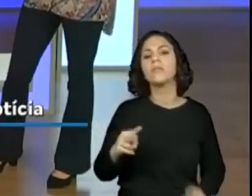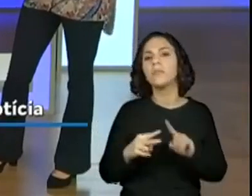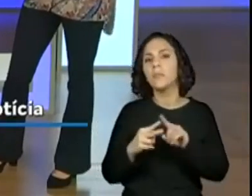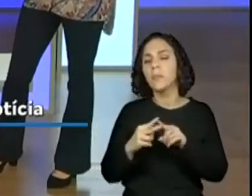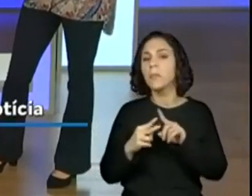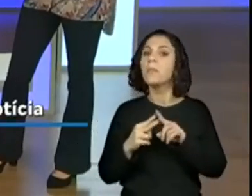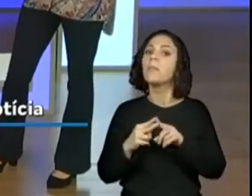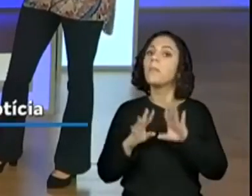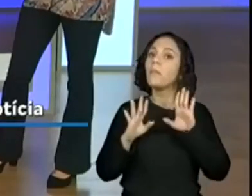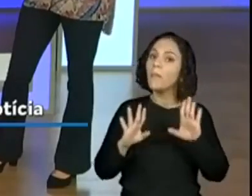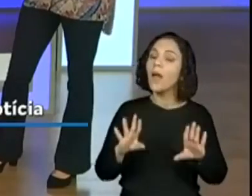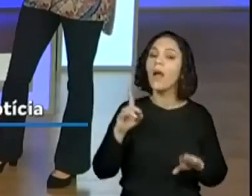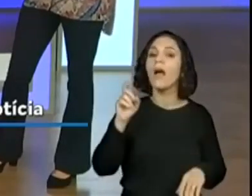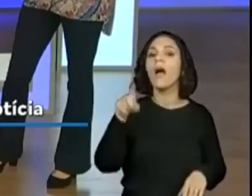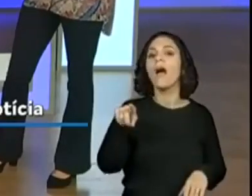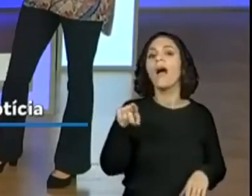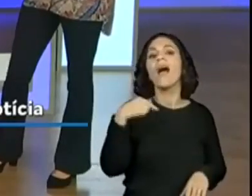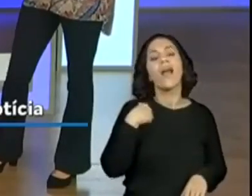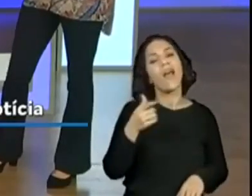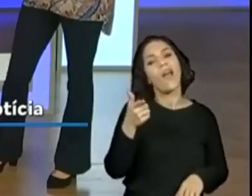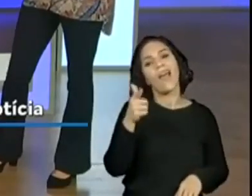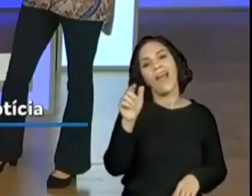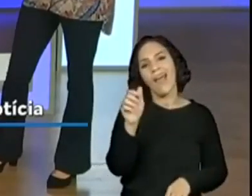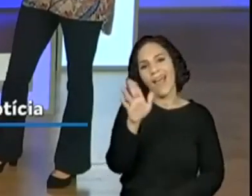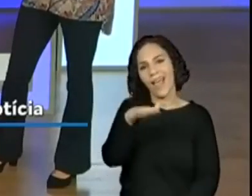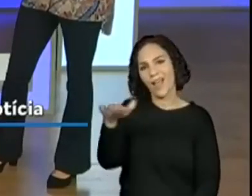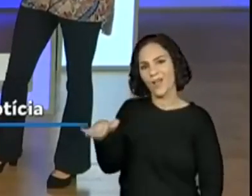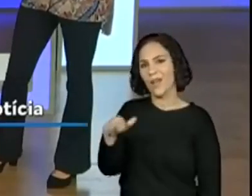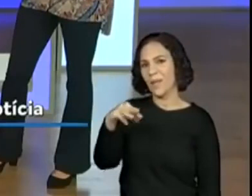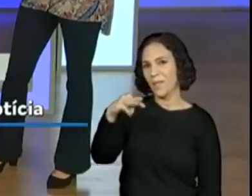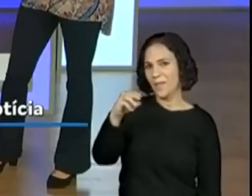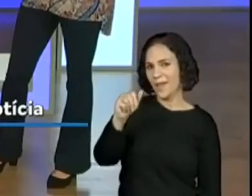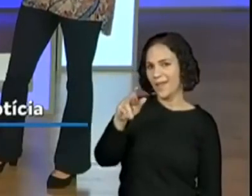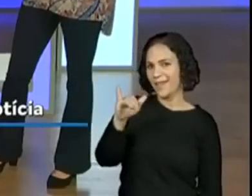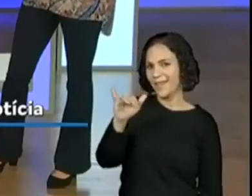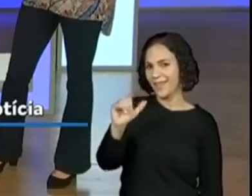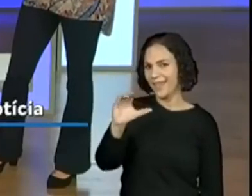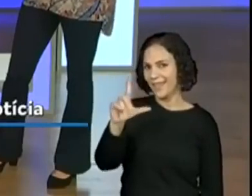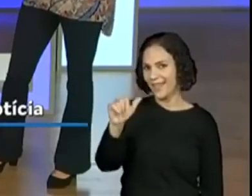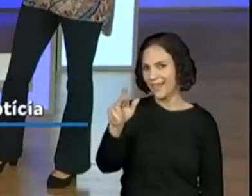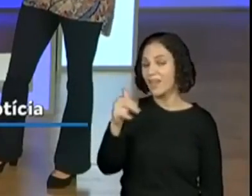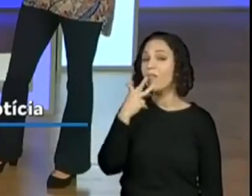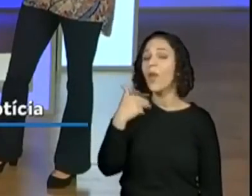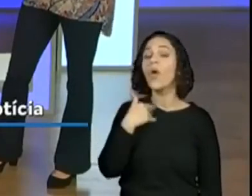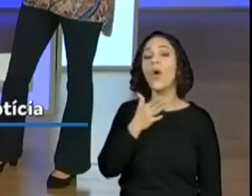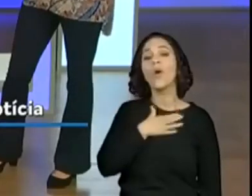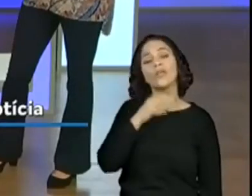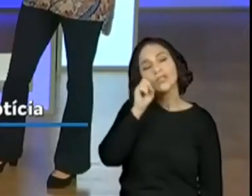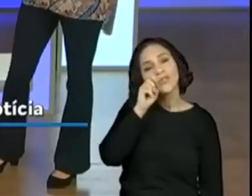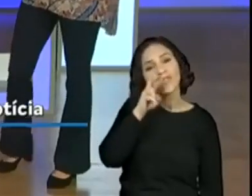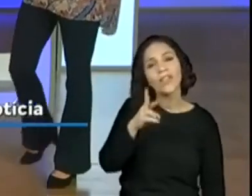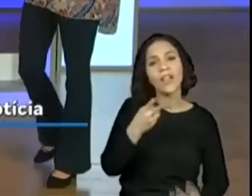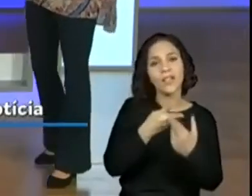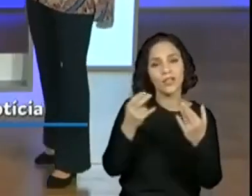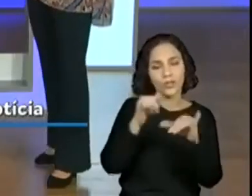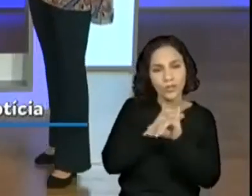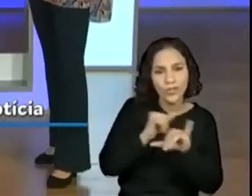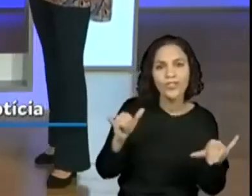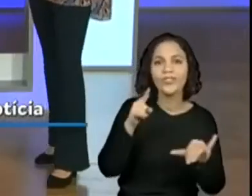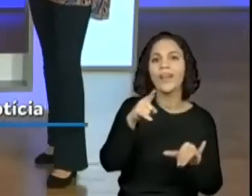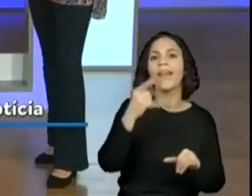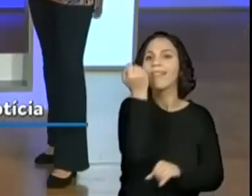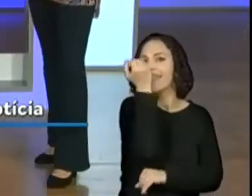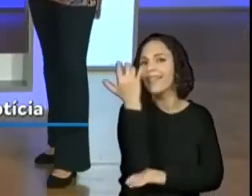aluna Maria Clara falou que adora ouvir notícias sobre a natureza. Legal, bem legal o comentário. Estão colocando um equipamento robótico.